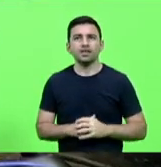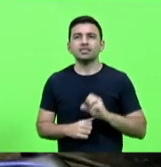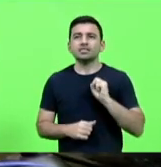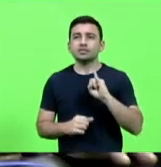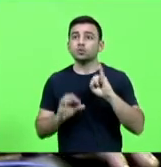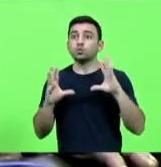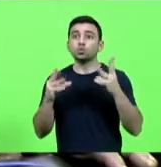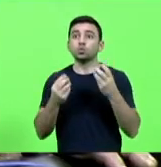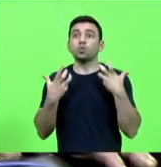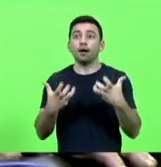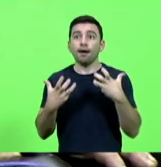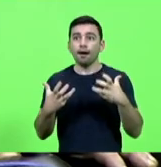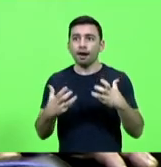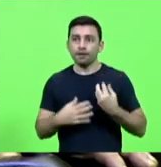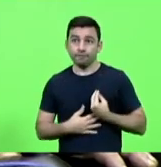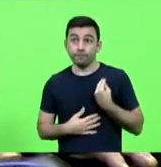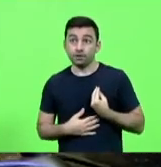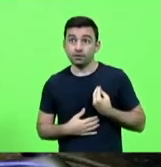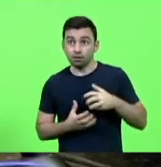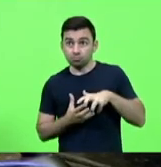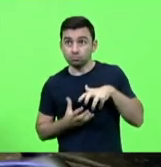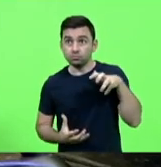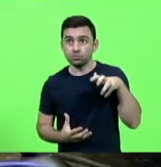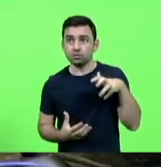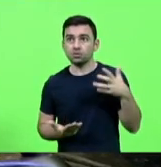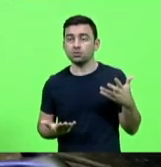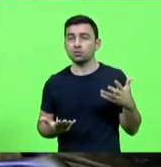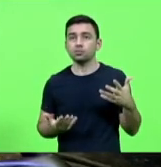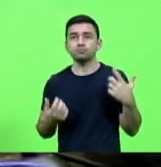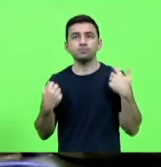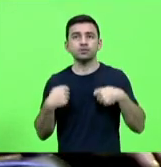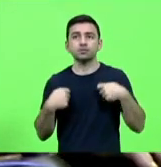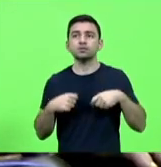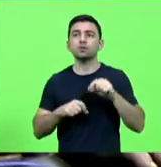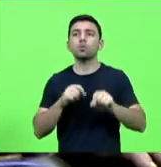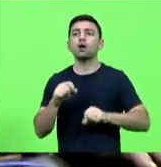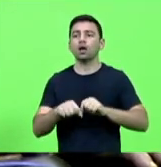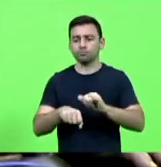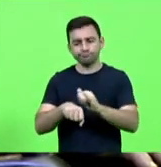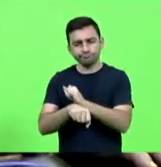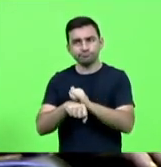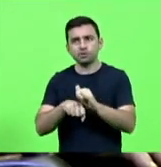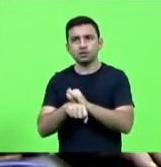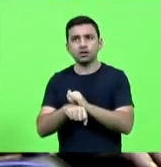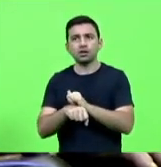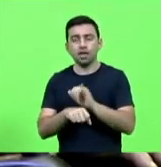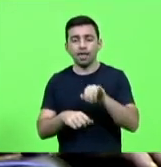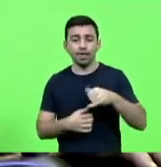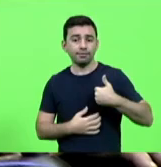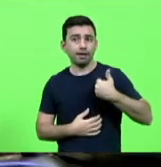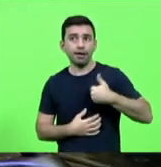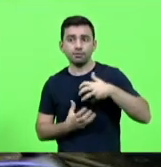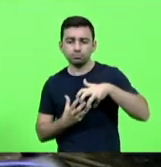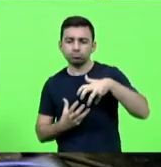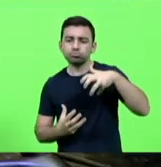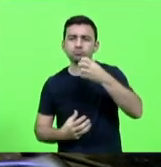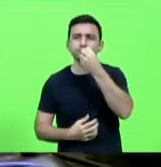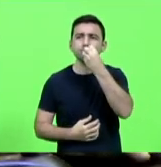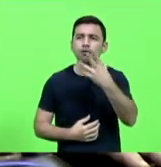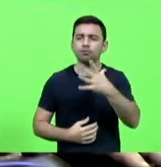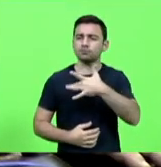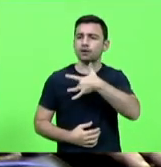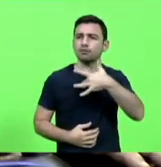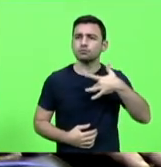querem longevidade não tem outra alternativa a não ser envelhecer bem envelhecer com saúde